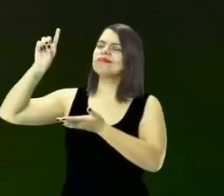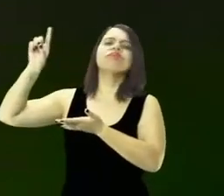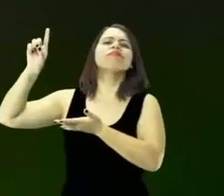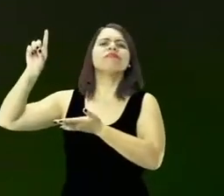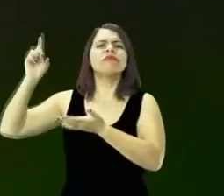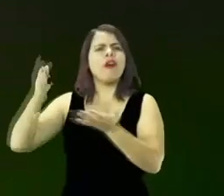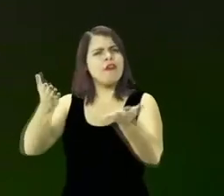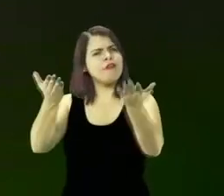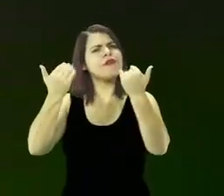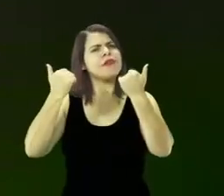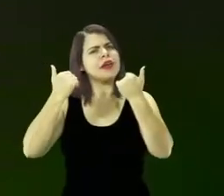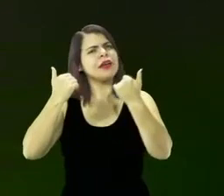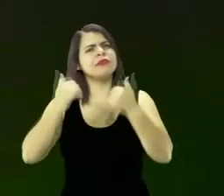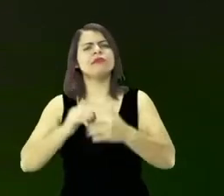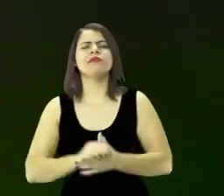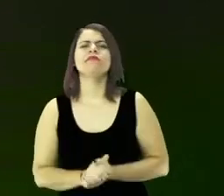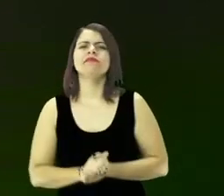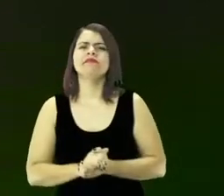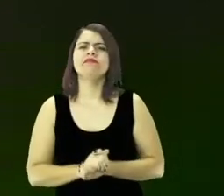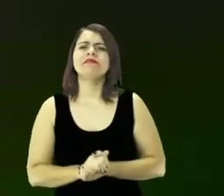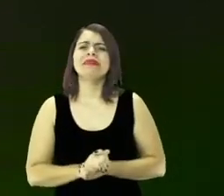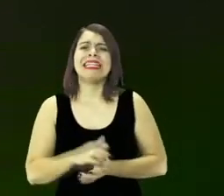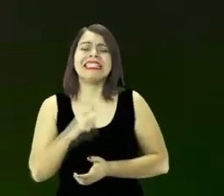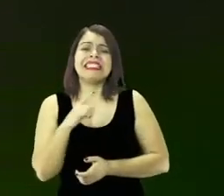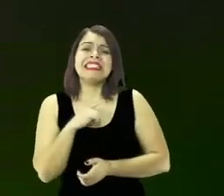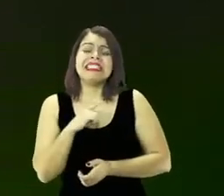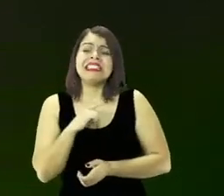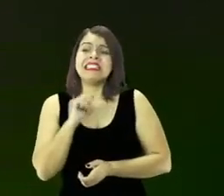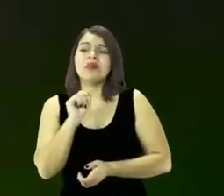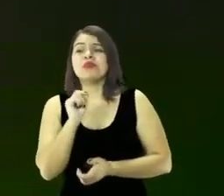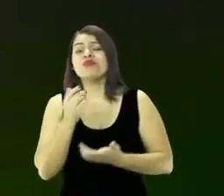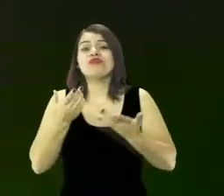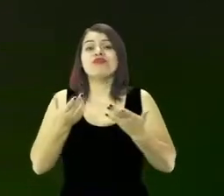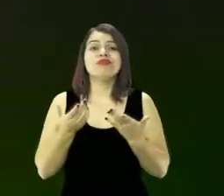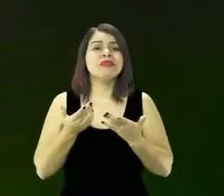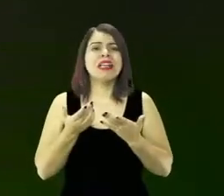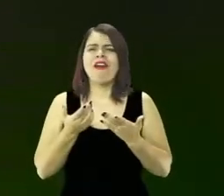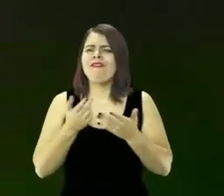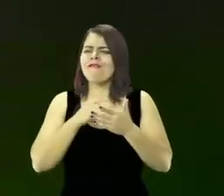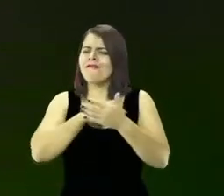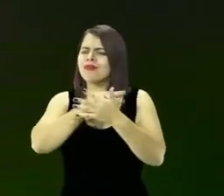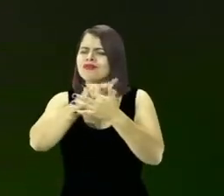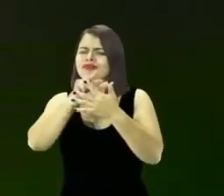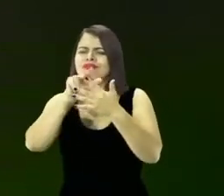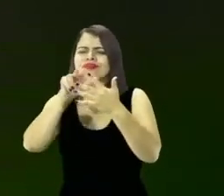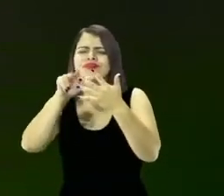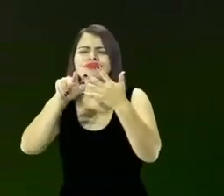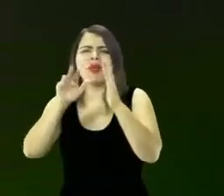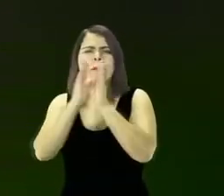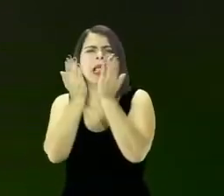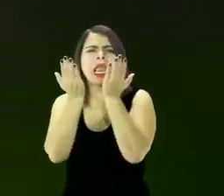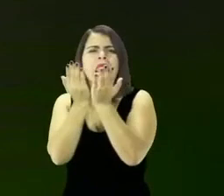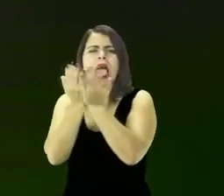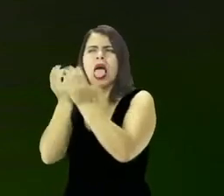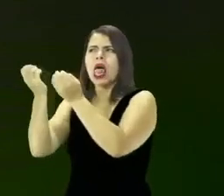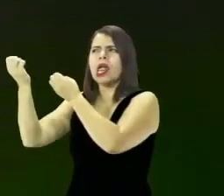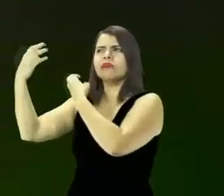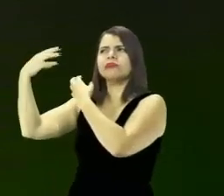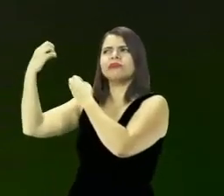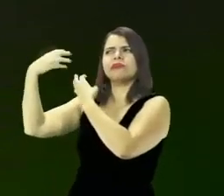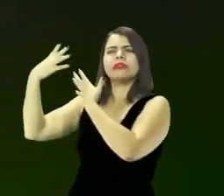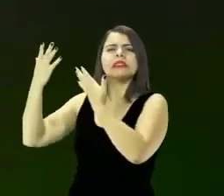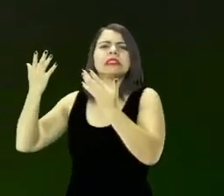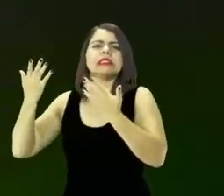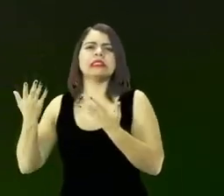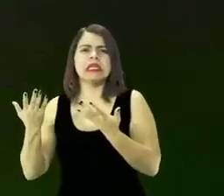da nossa vida. Nós temos uma uma gama de conhecimento, de sabedoria que Deus tem para cada um de nós,